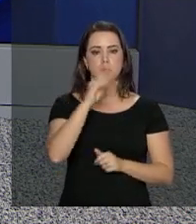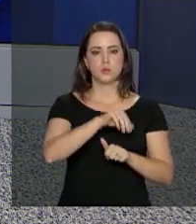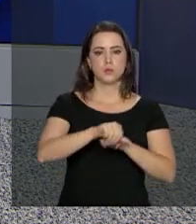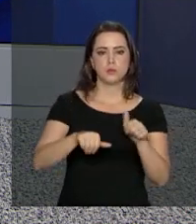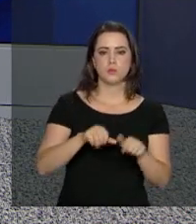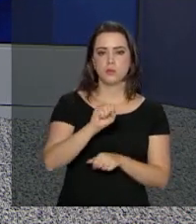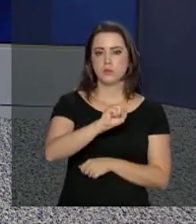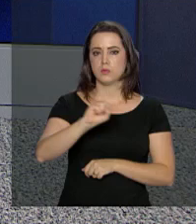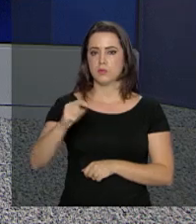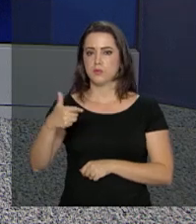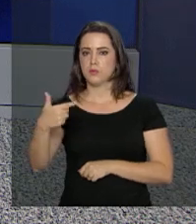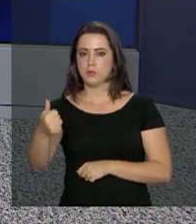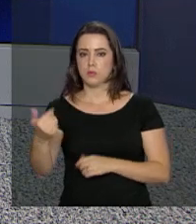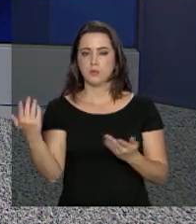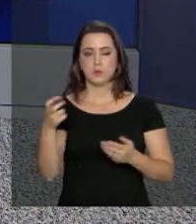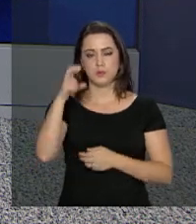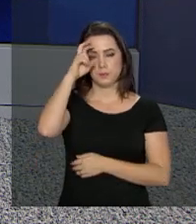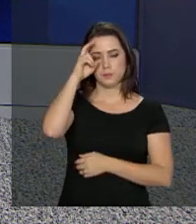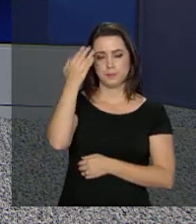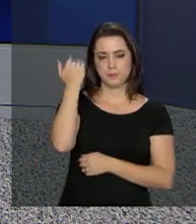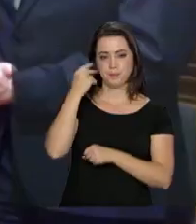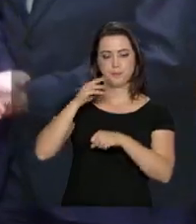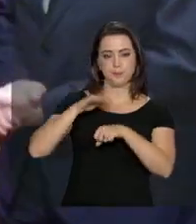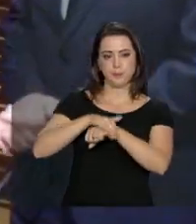A cerimônia foi na noite desta quinta-feira.